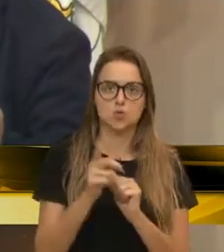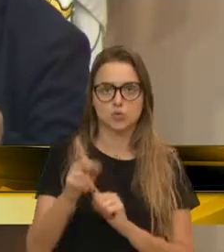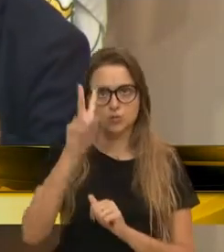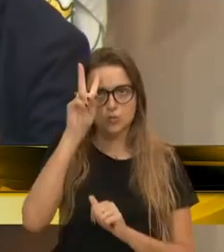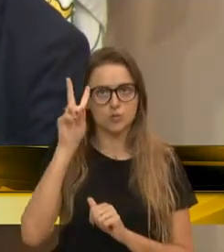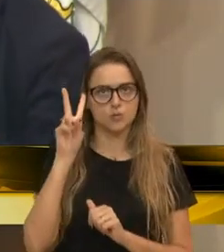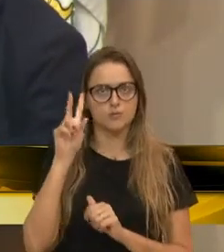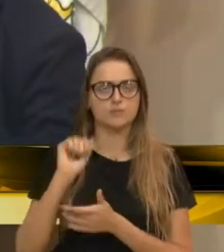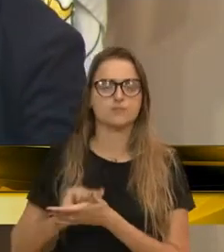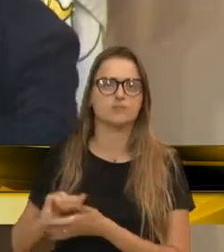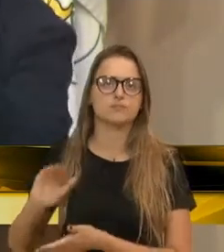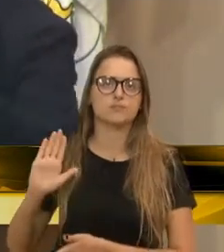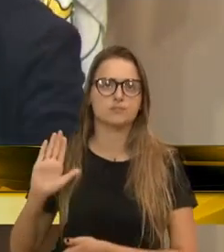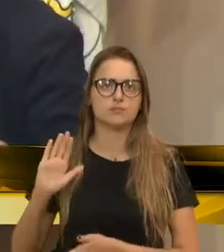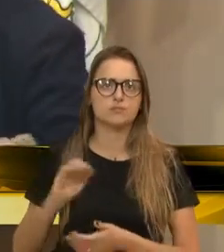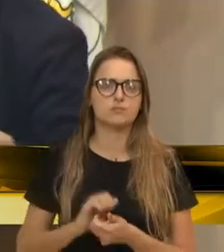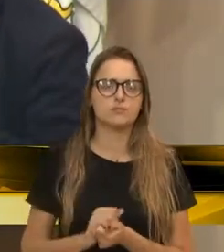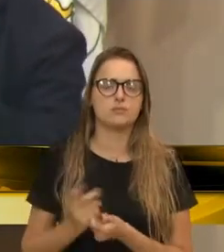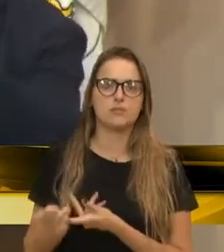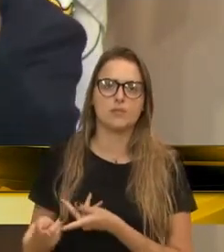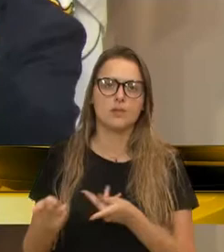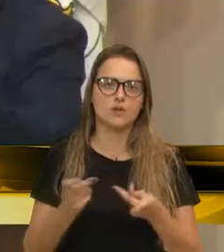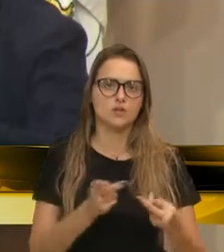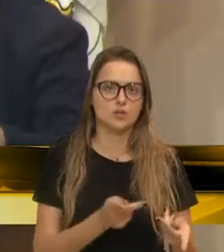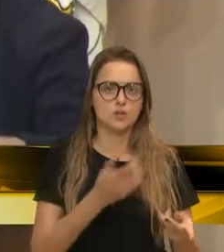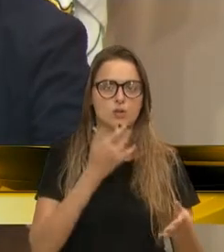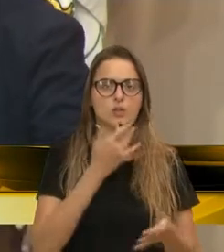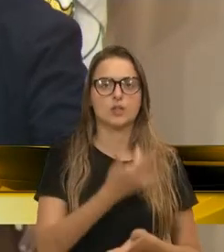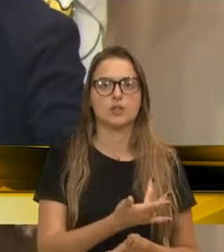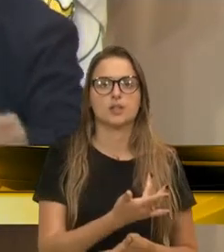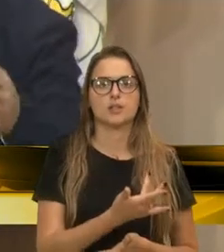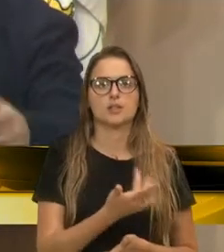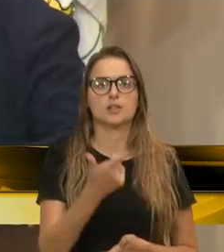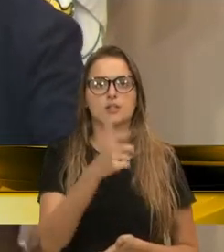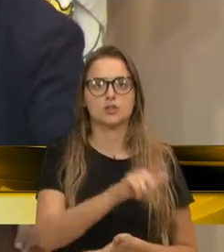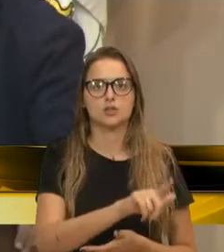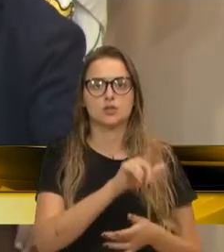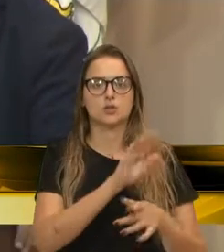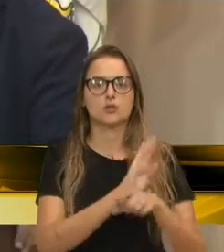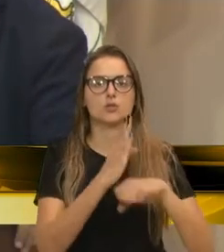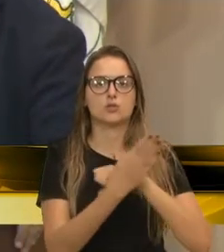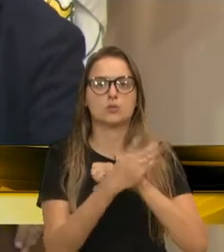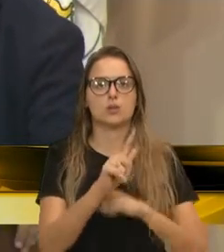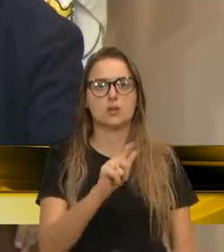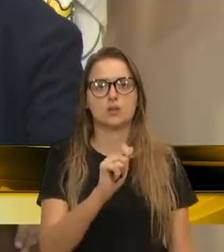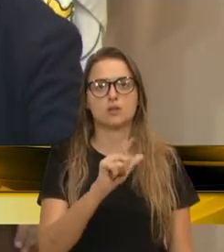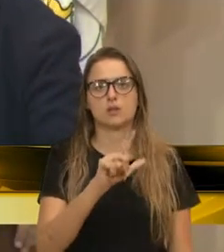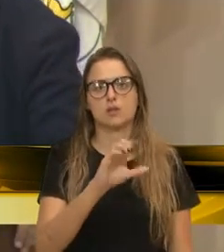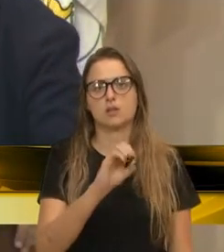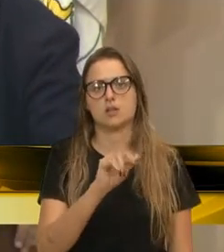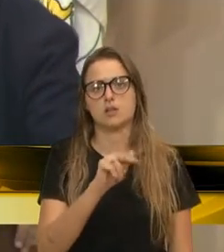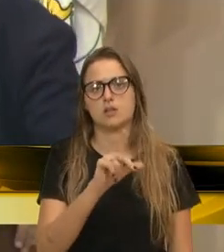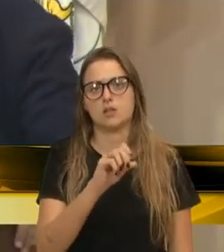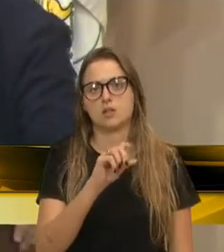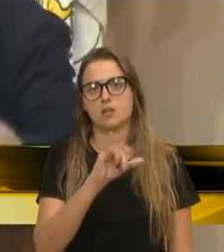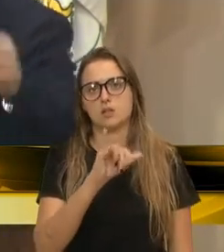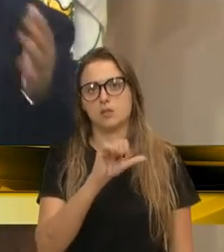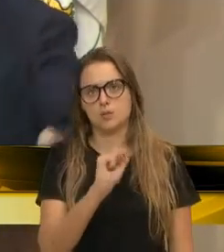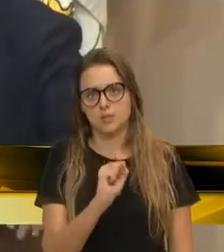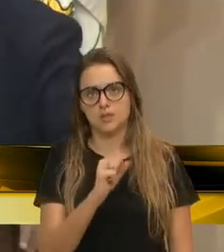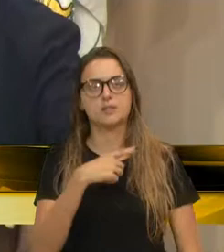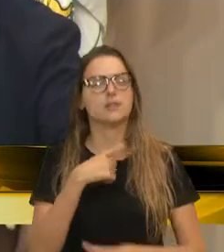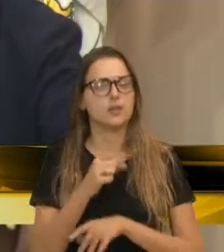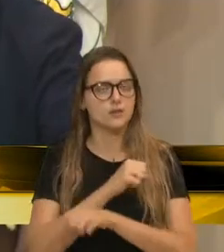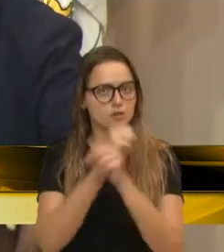Fiquei na parte, vereador. Lá na tarde, novamente lá no Engalópolis, vendo uma situação, vendo uma situação lá em Engalópolis,